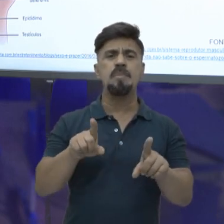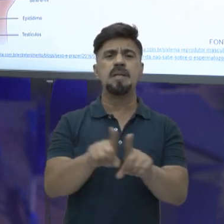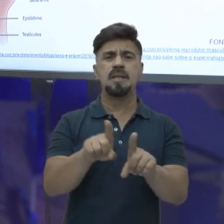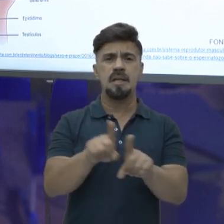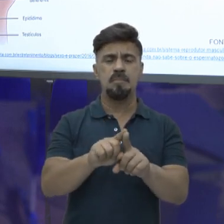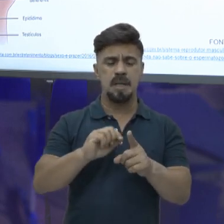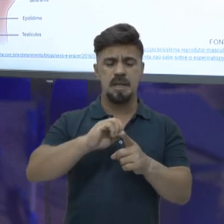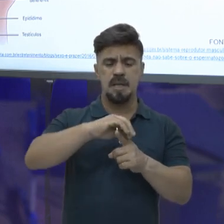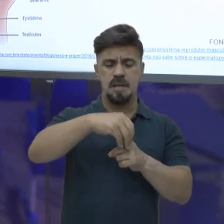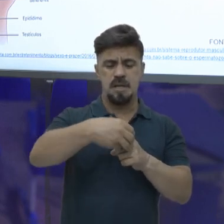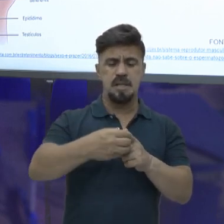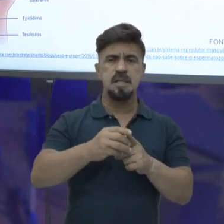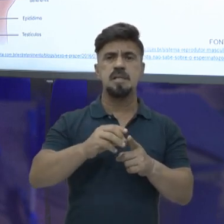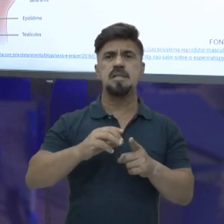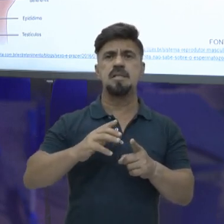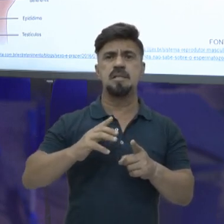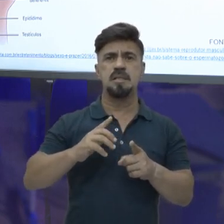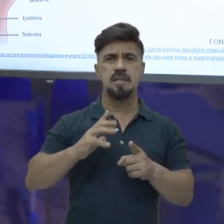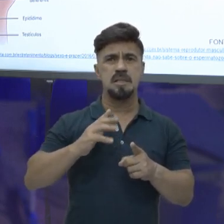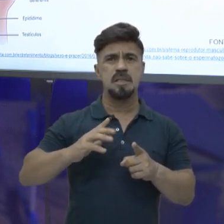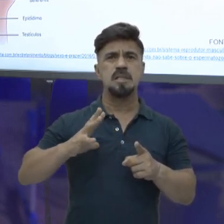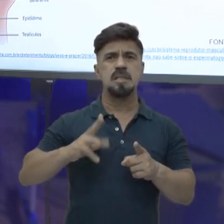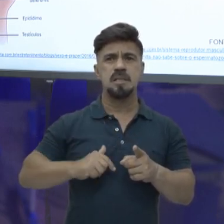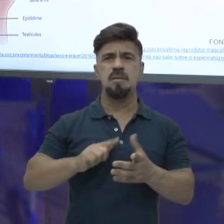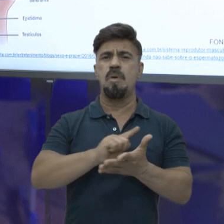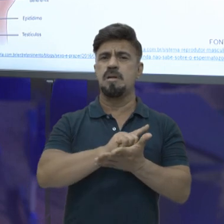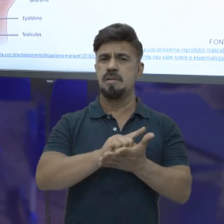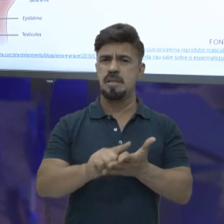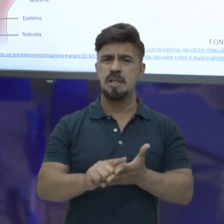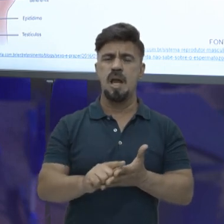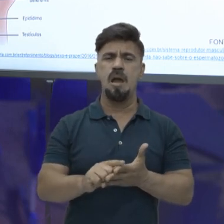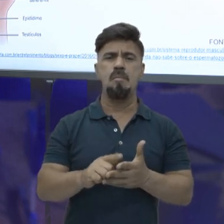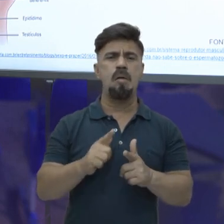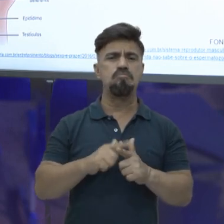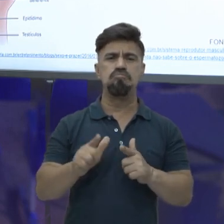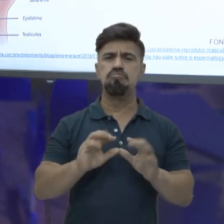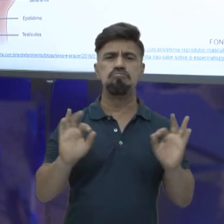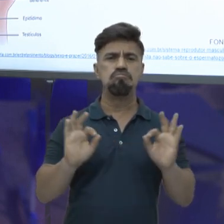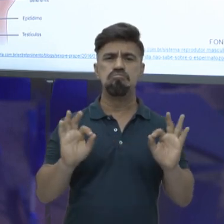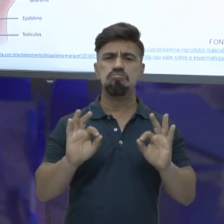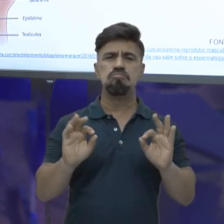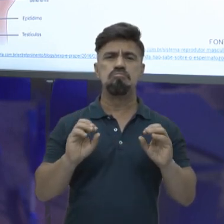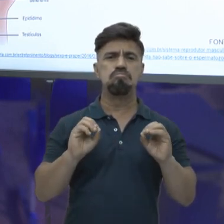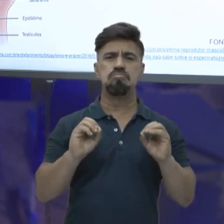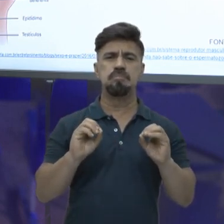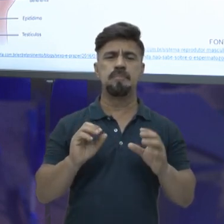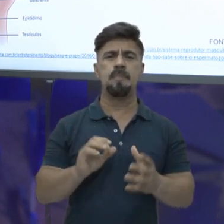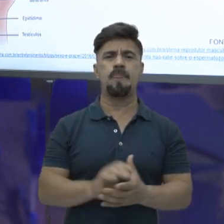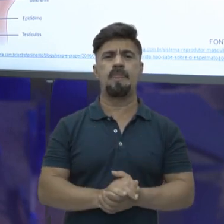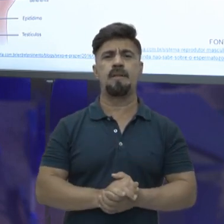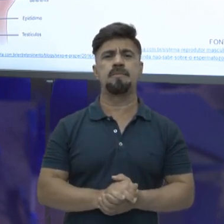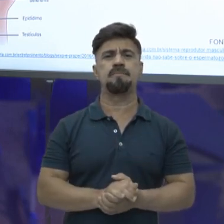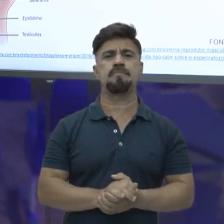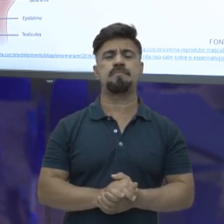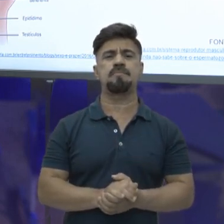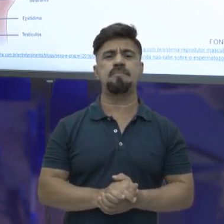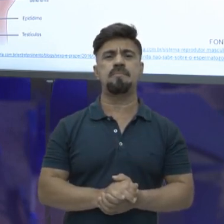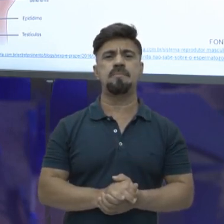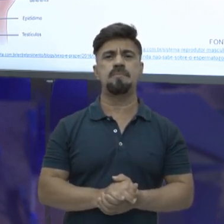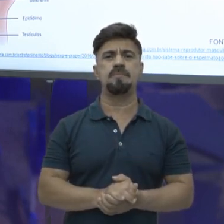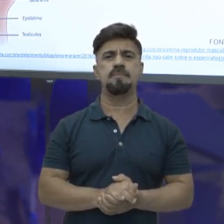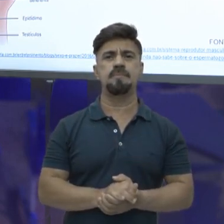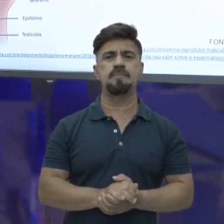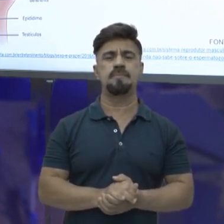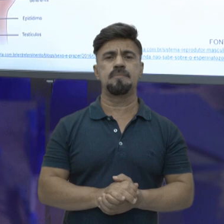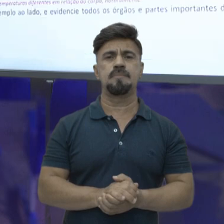glande, porque se eu limpo a glande, não tem nenhum estresse, não tem nenhum problema, porque mesmo em contato com a cueca, ela vai estar lá sempre